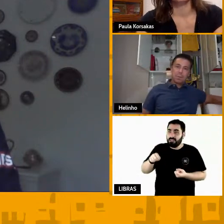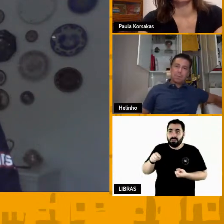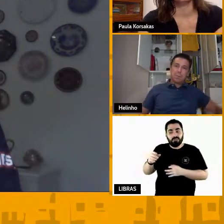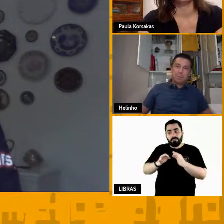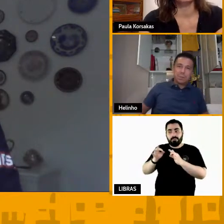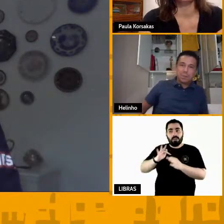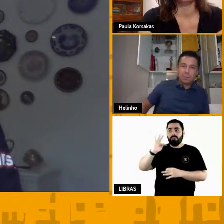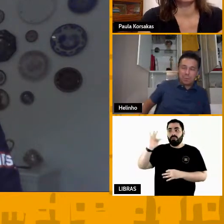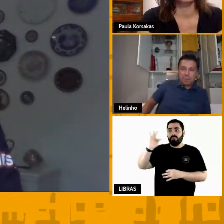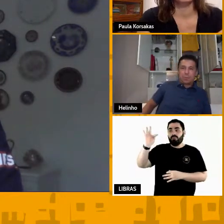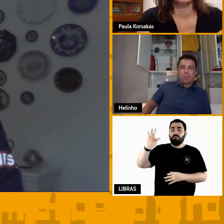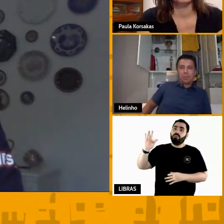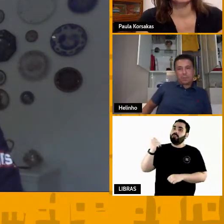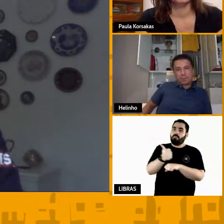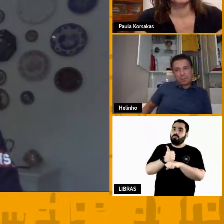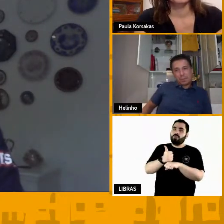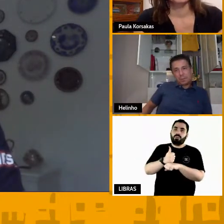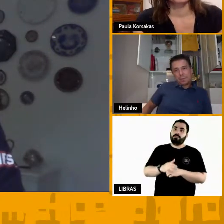atleta profissional